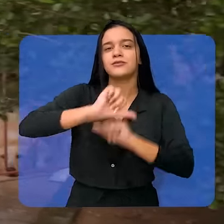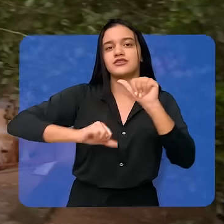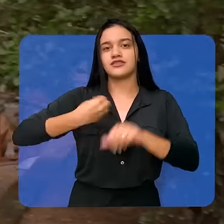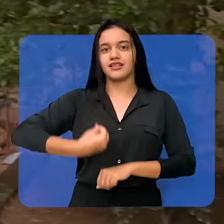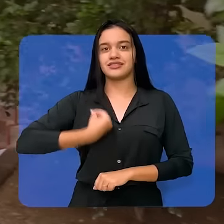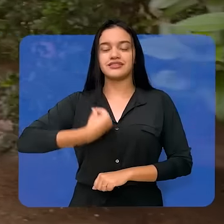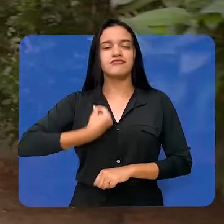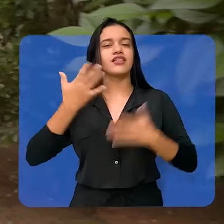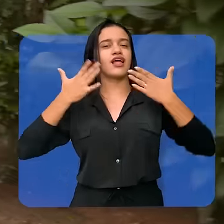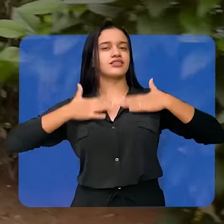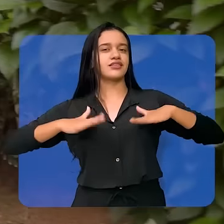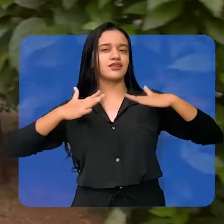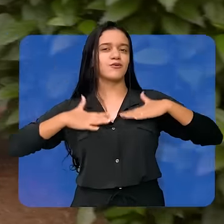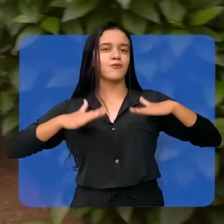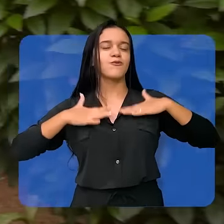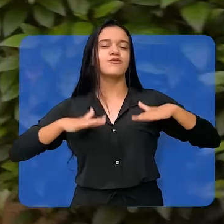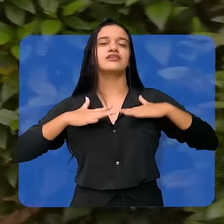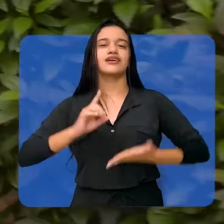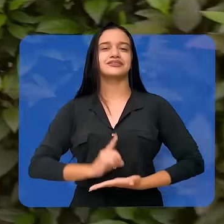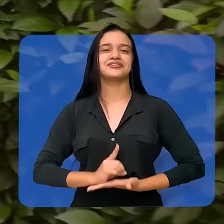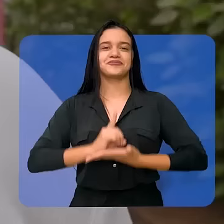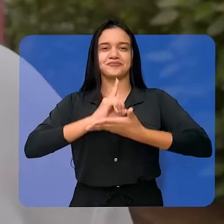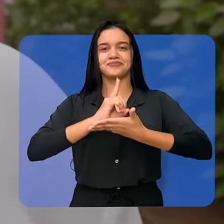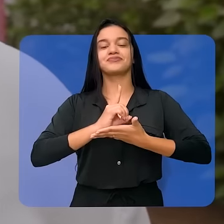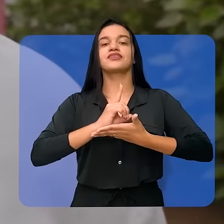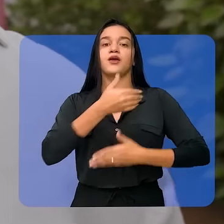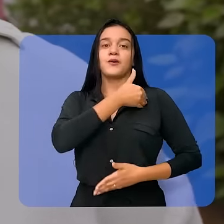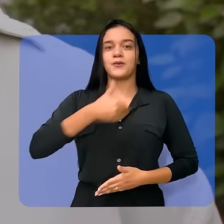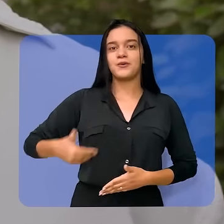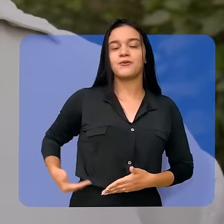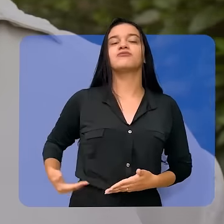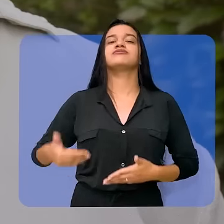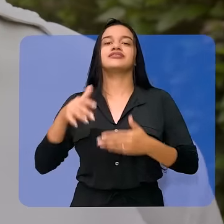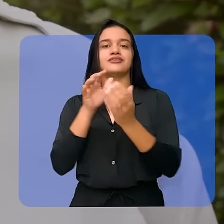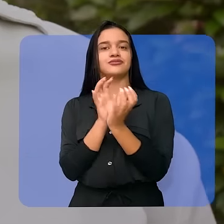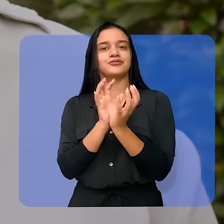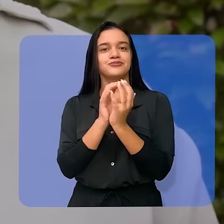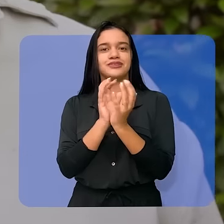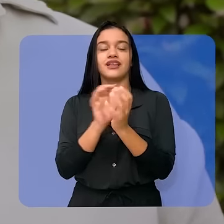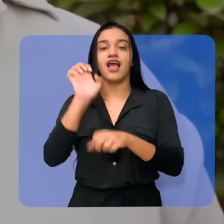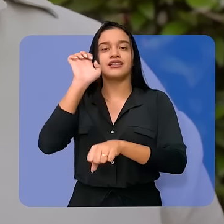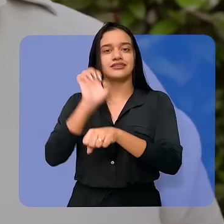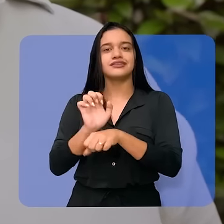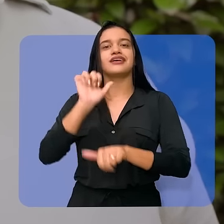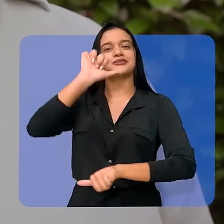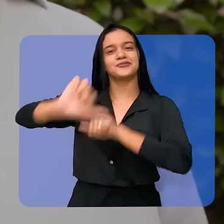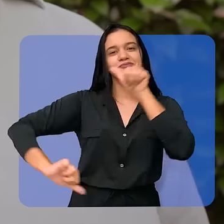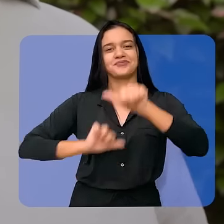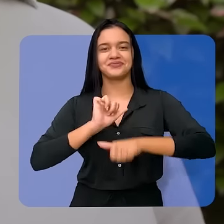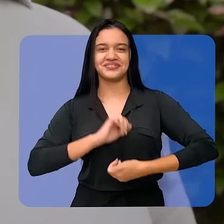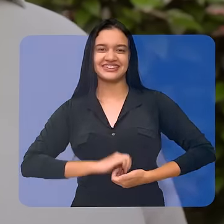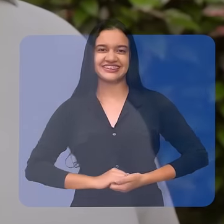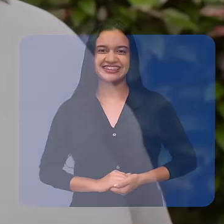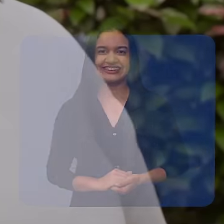de vida, é mais tranquilidade, é dignidade. Governo de Pernambuco, estado de mudança.